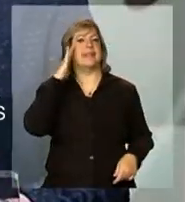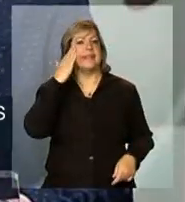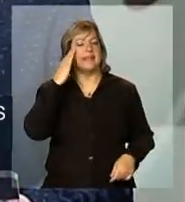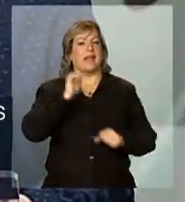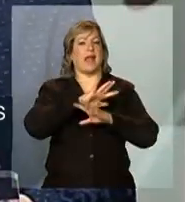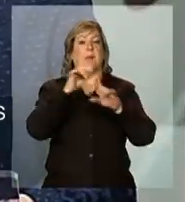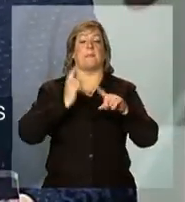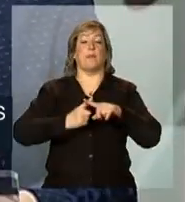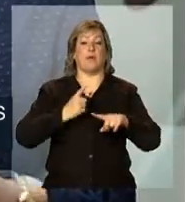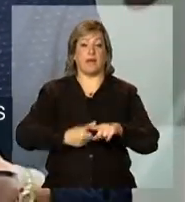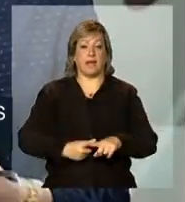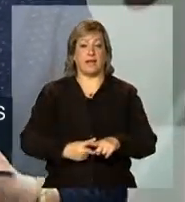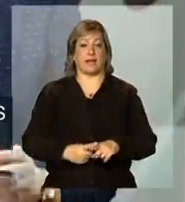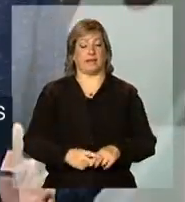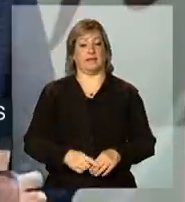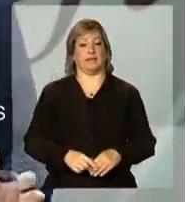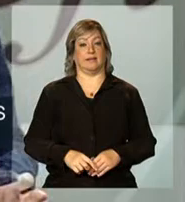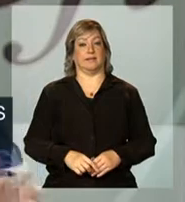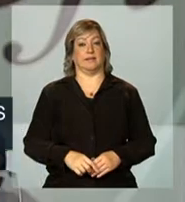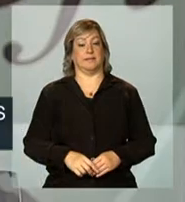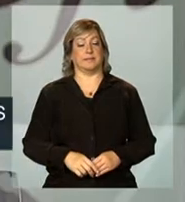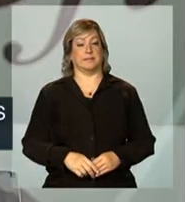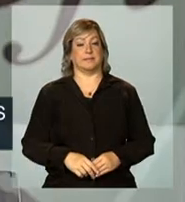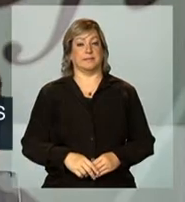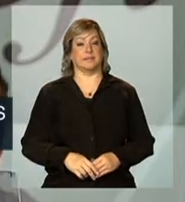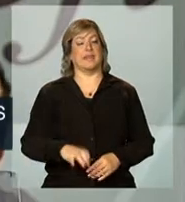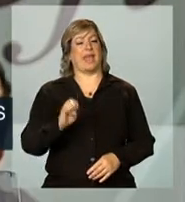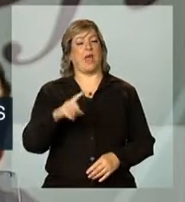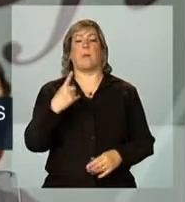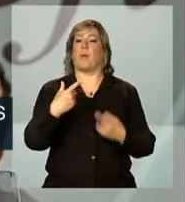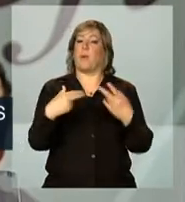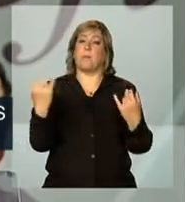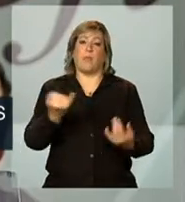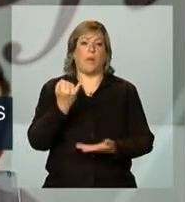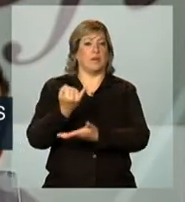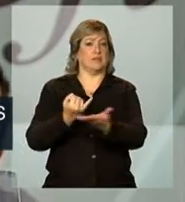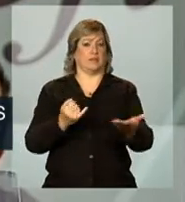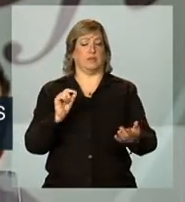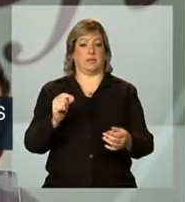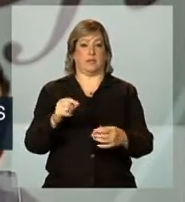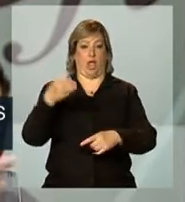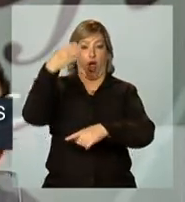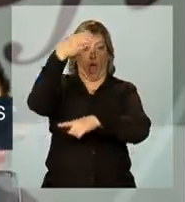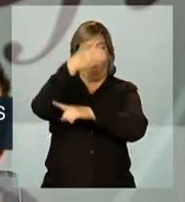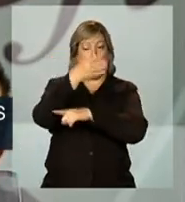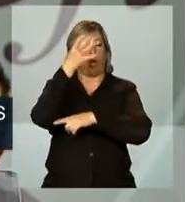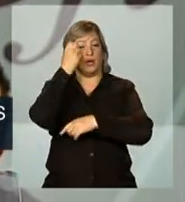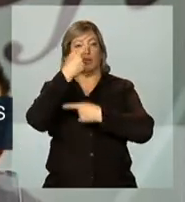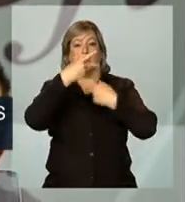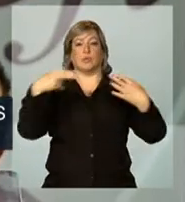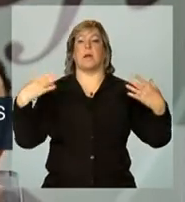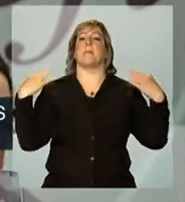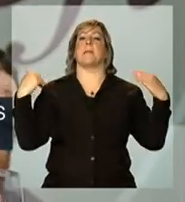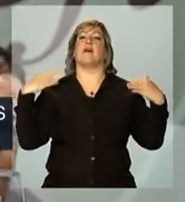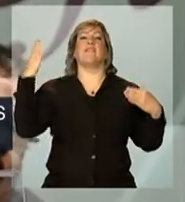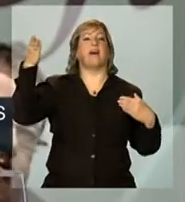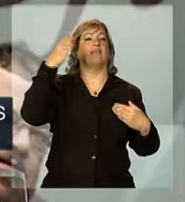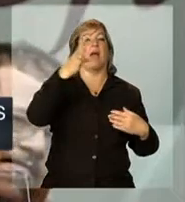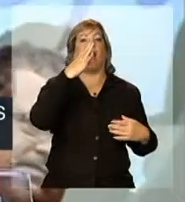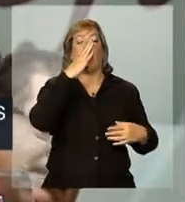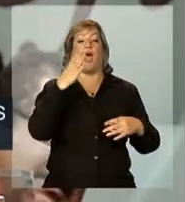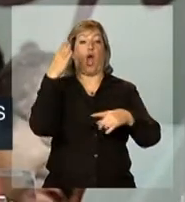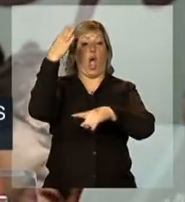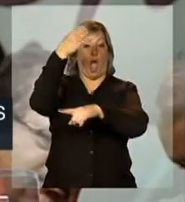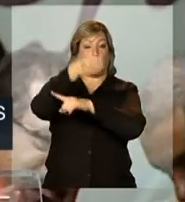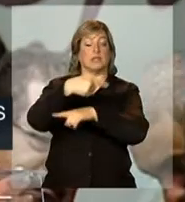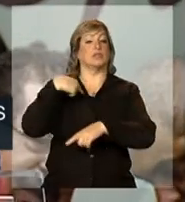porque é uma coisa importante na área de hotelaria, na área de turismo, é importante